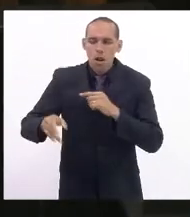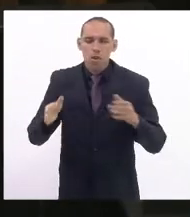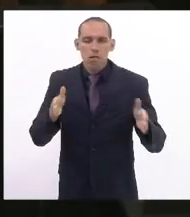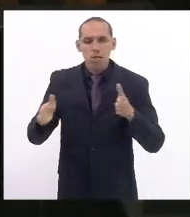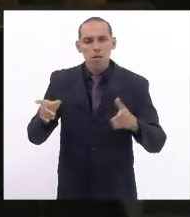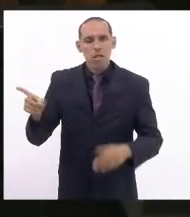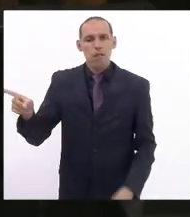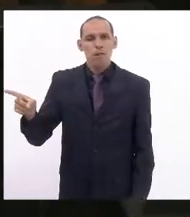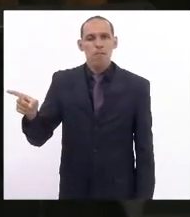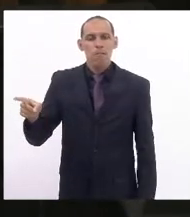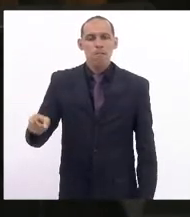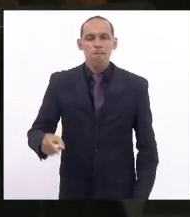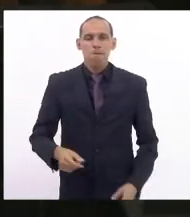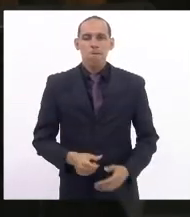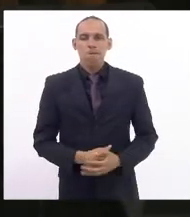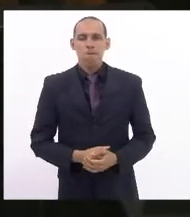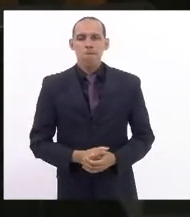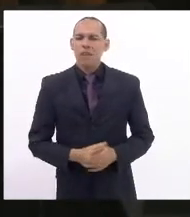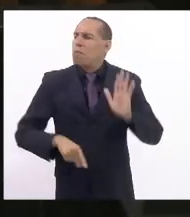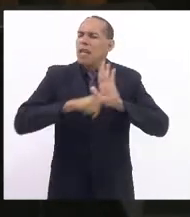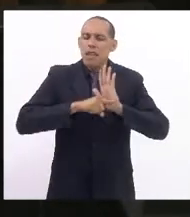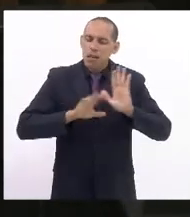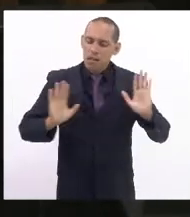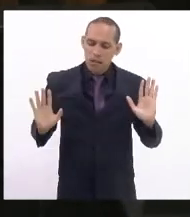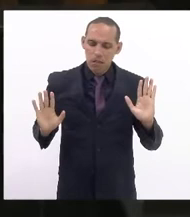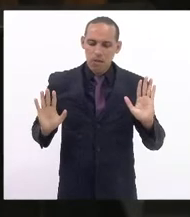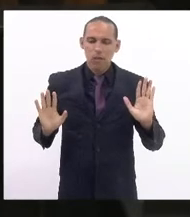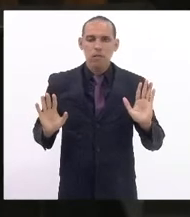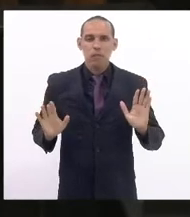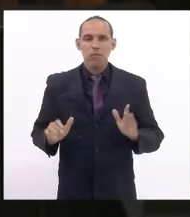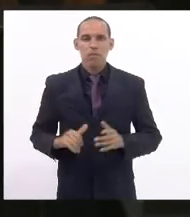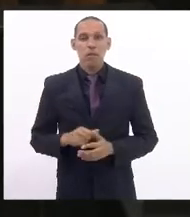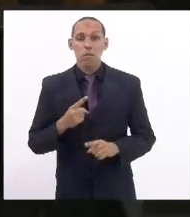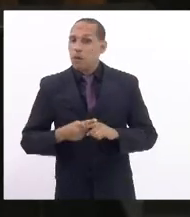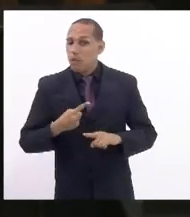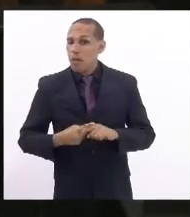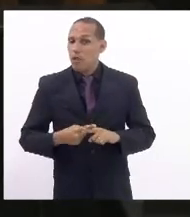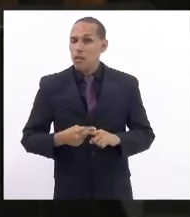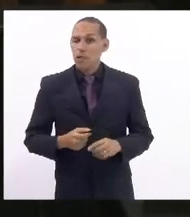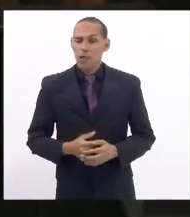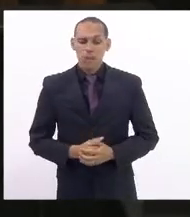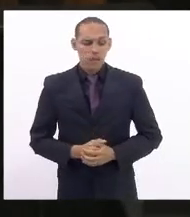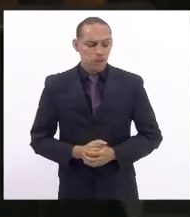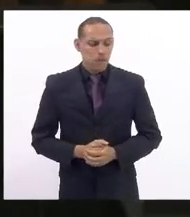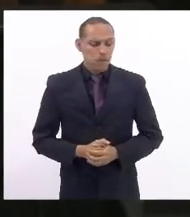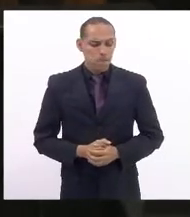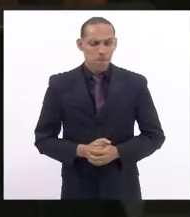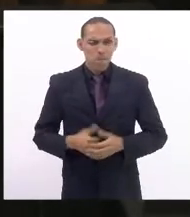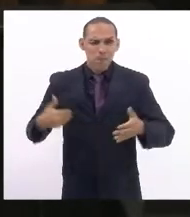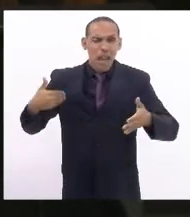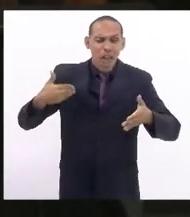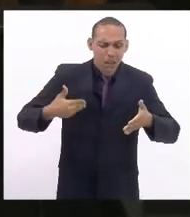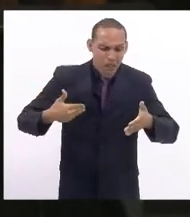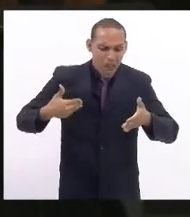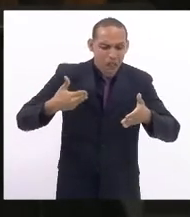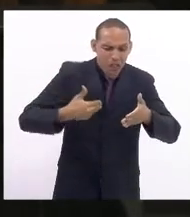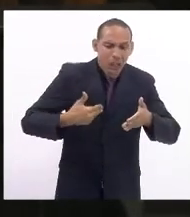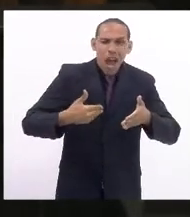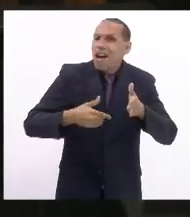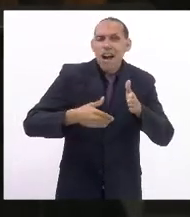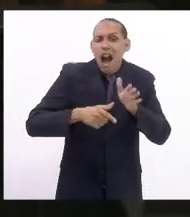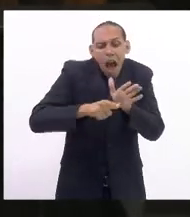no mínimo. Porque às vésperas do Dia da Mulher,